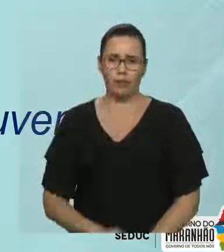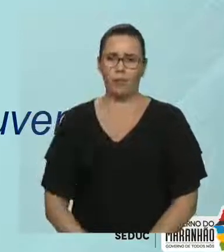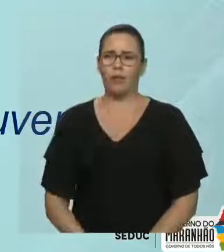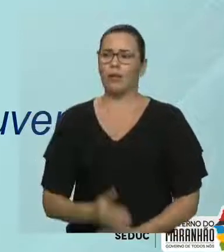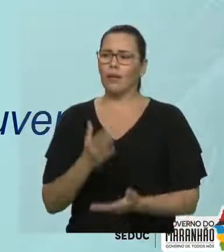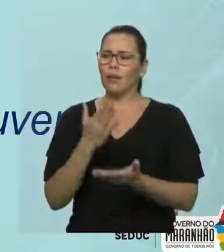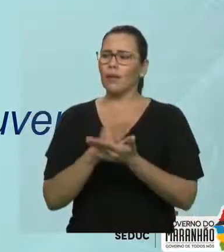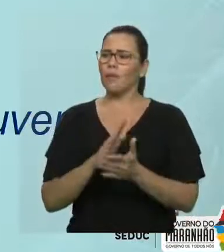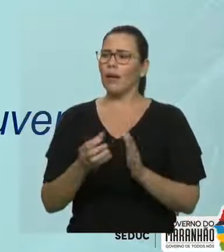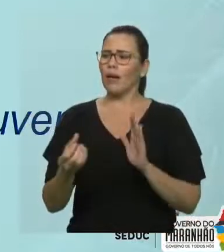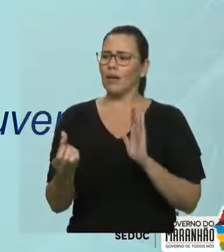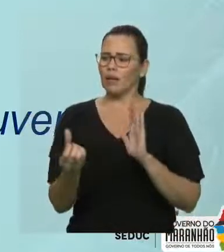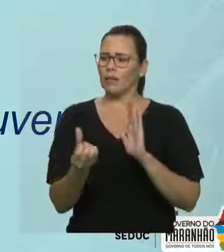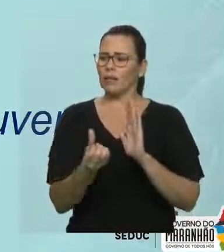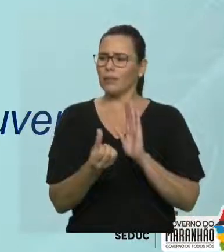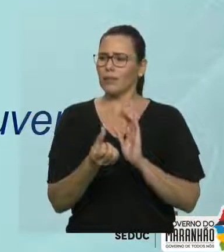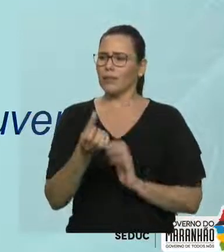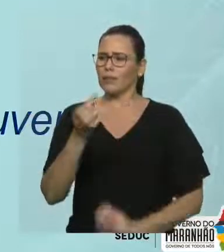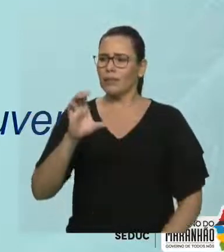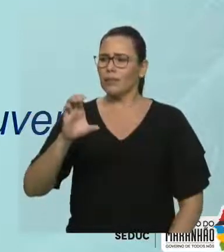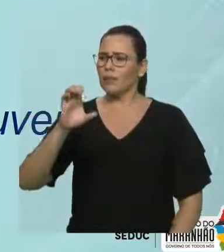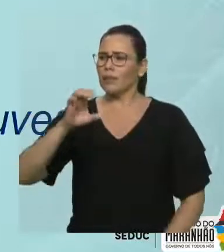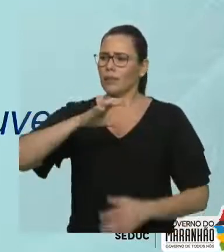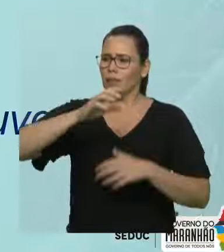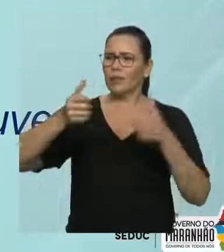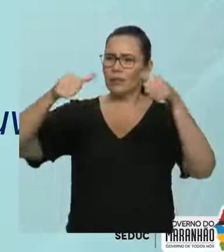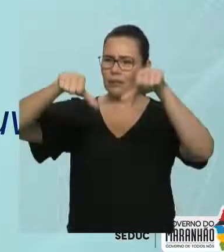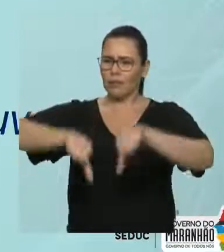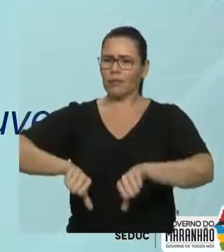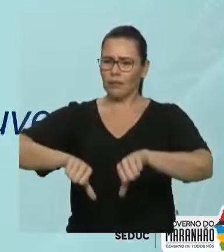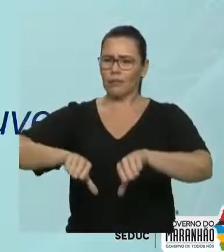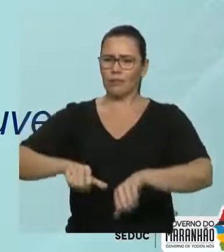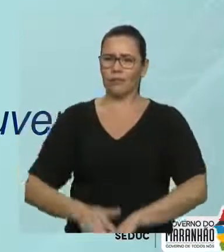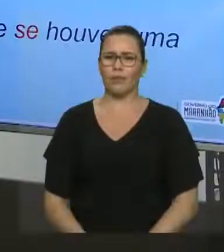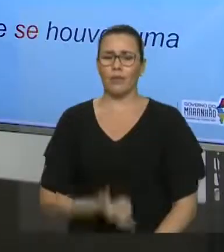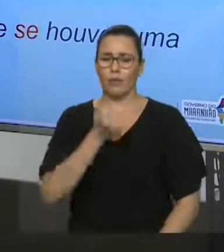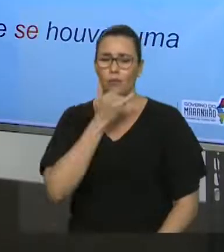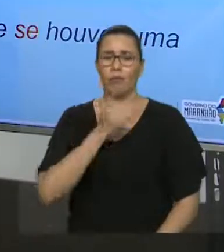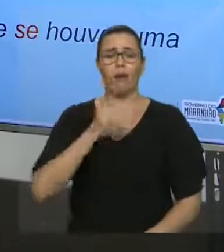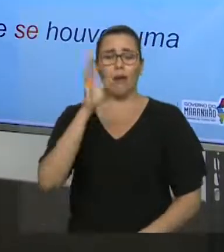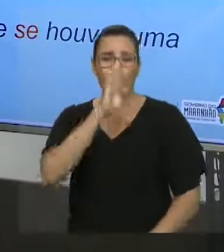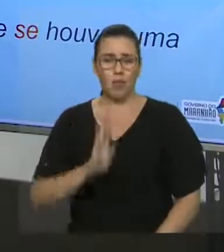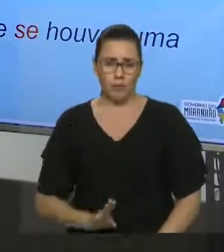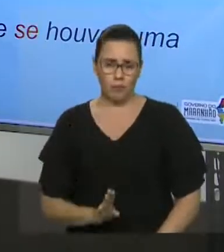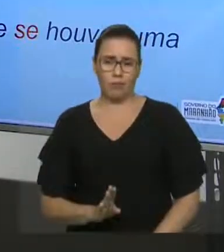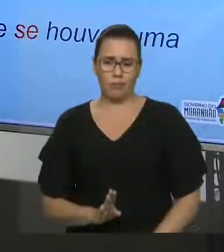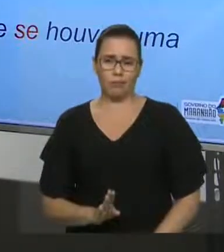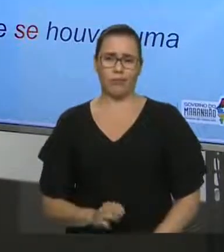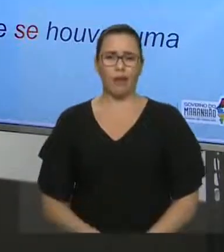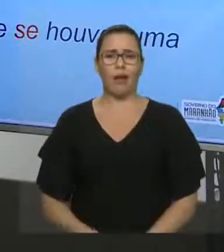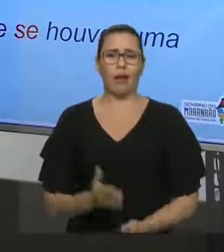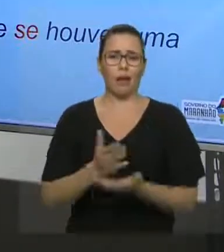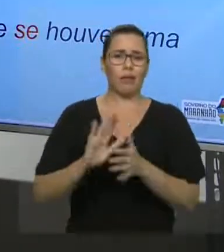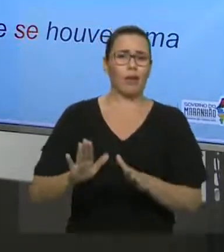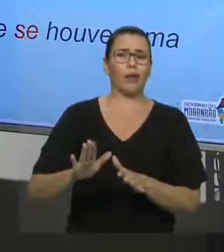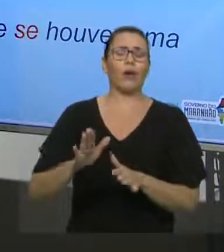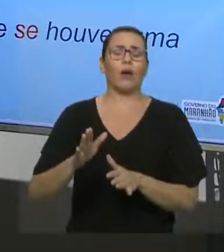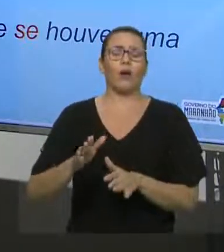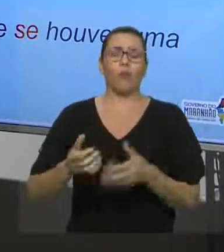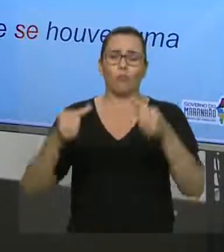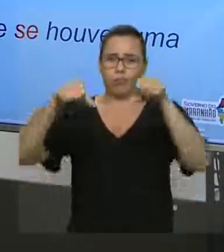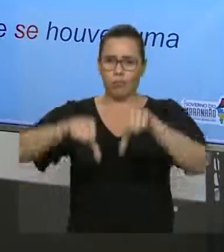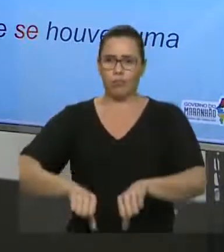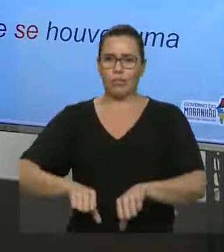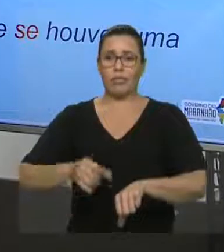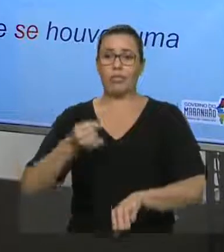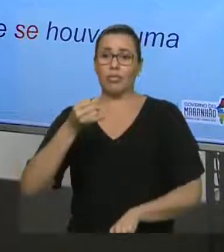cooperação nacional. Certo? Uma grande verdade, não é isso? O Brasil sairá da crise se houver, olha